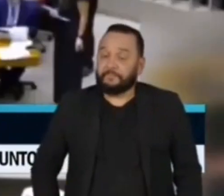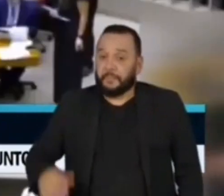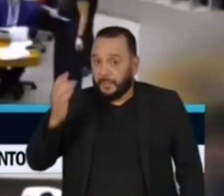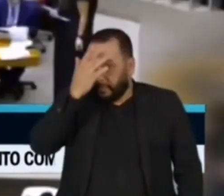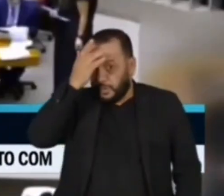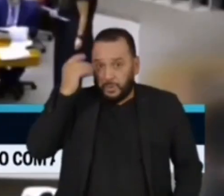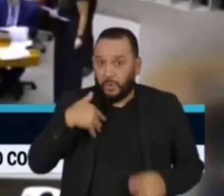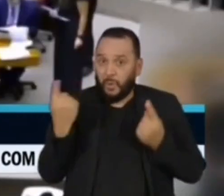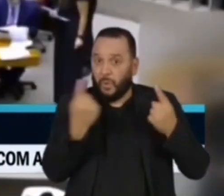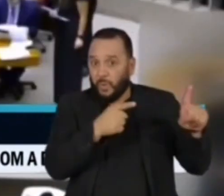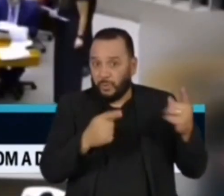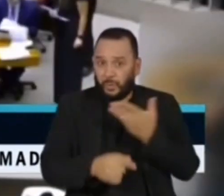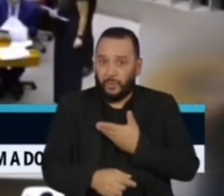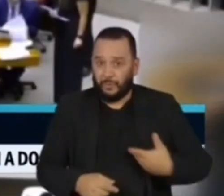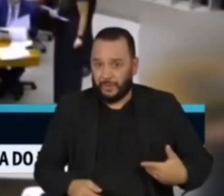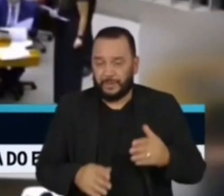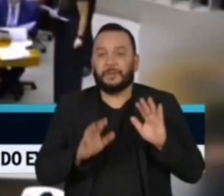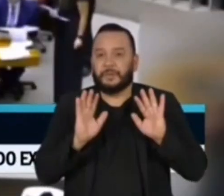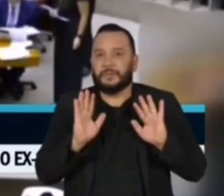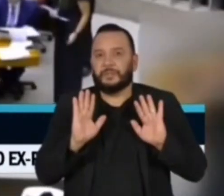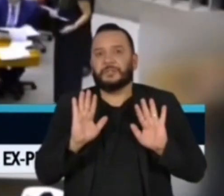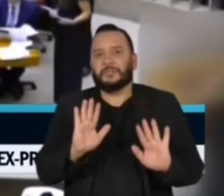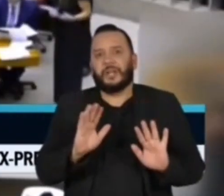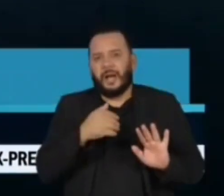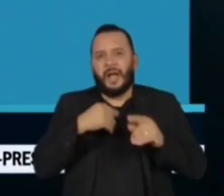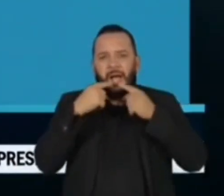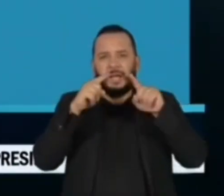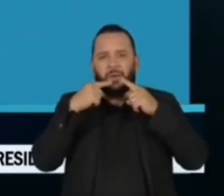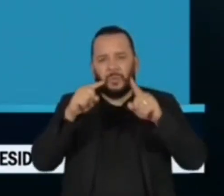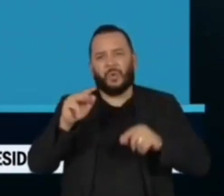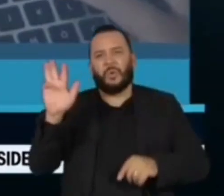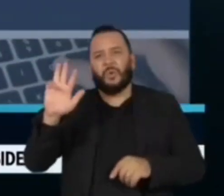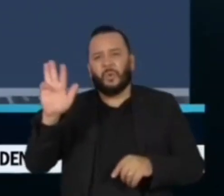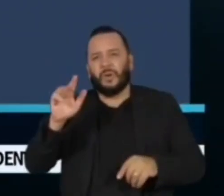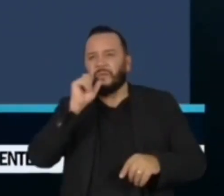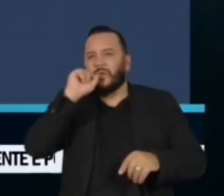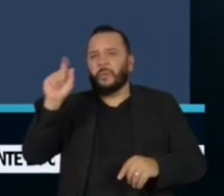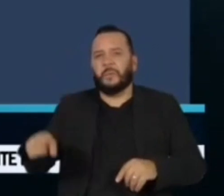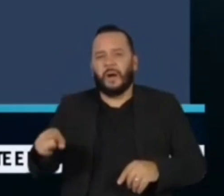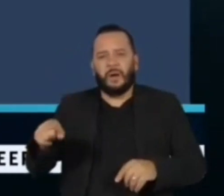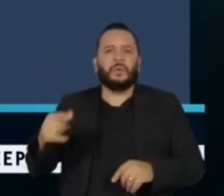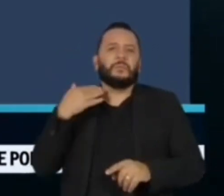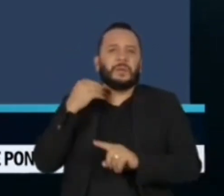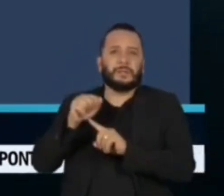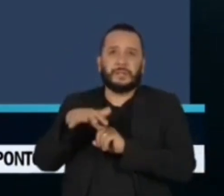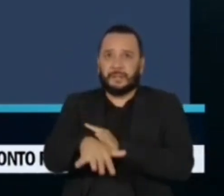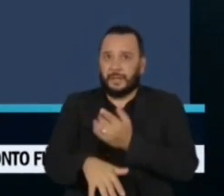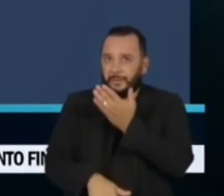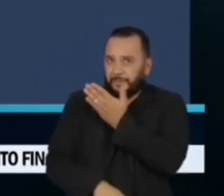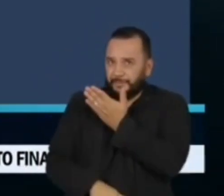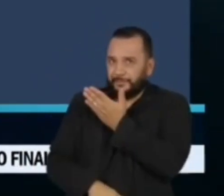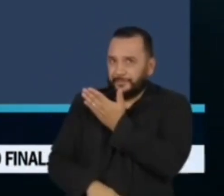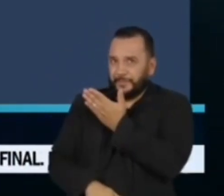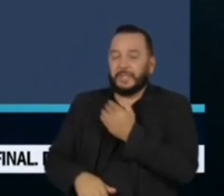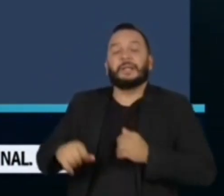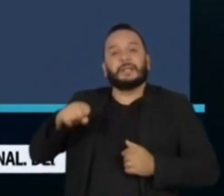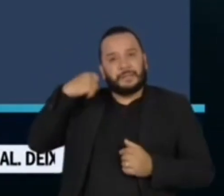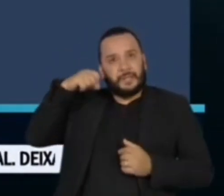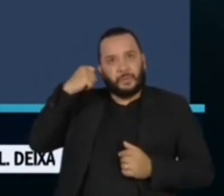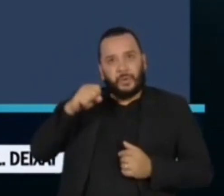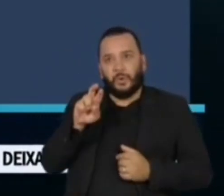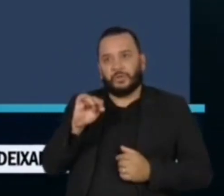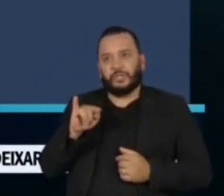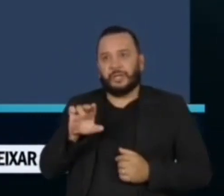das críticas de Lula e do PT ao Banco Central. O senador Rogério Marinho, do PL, disse numa rede social